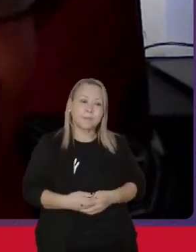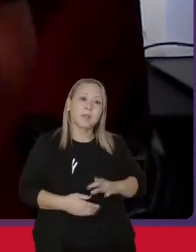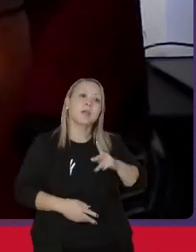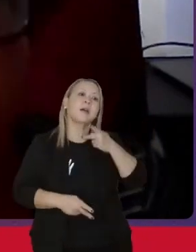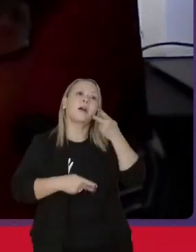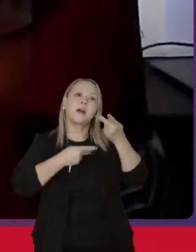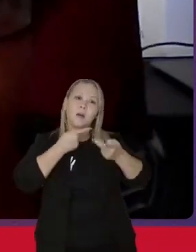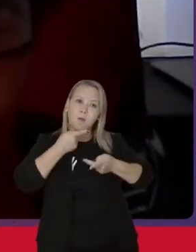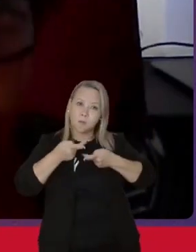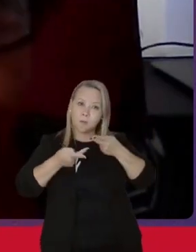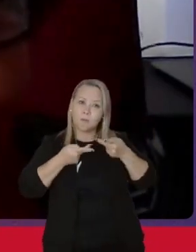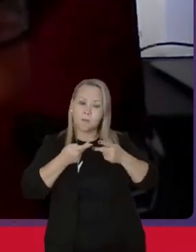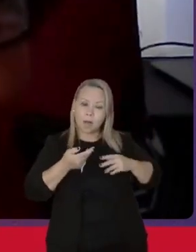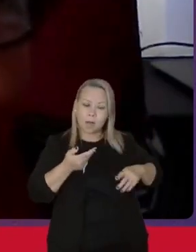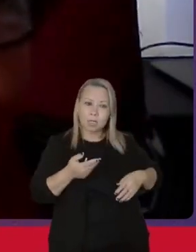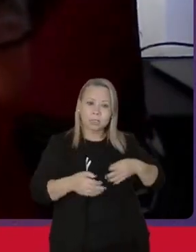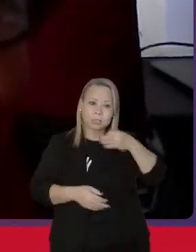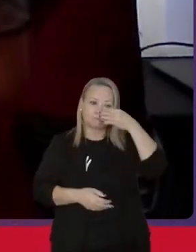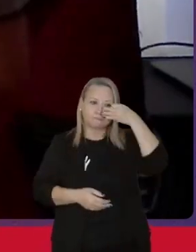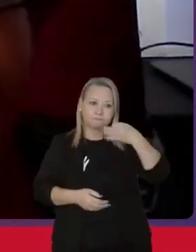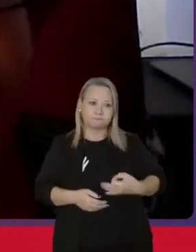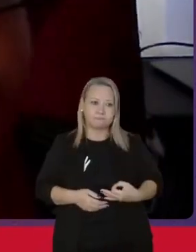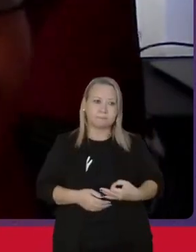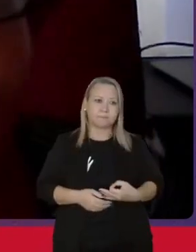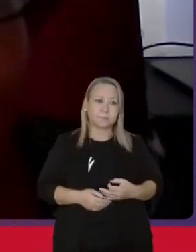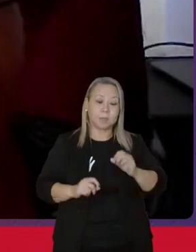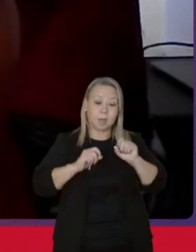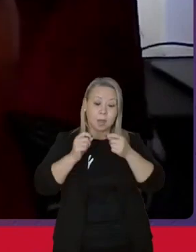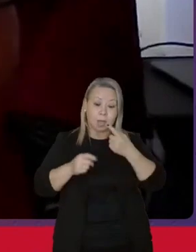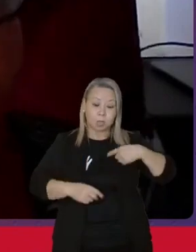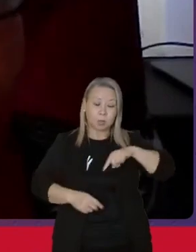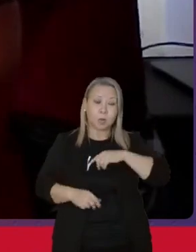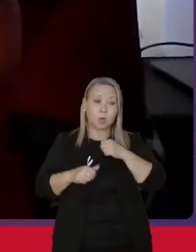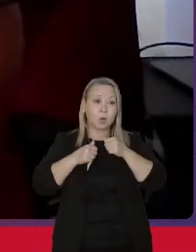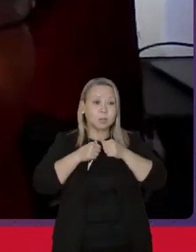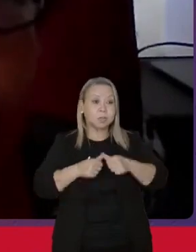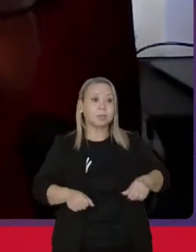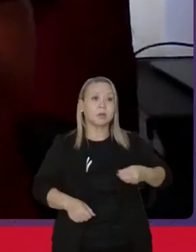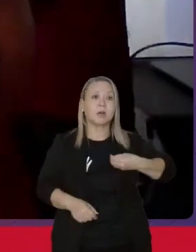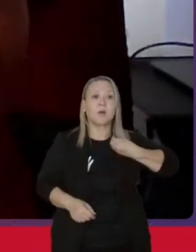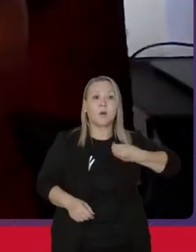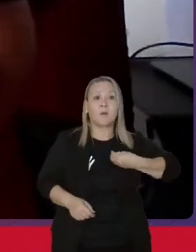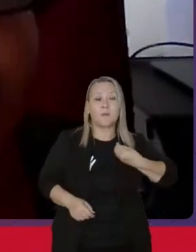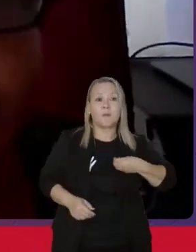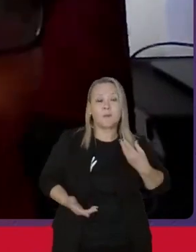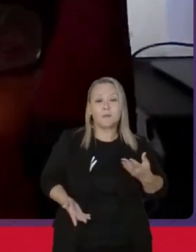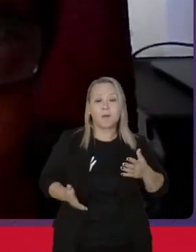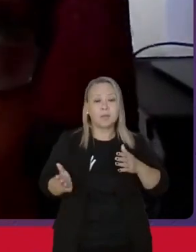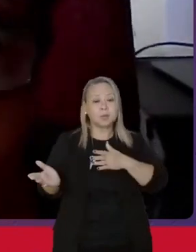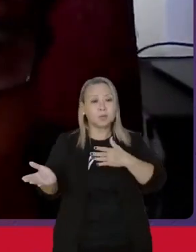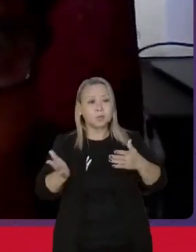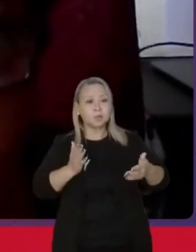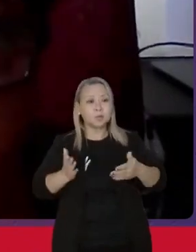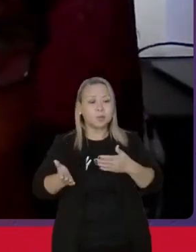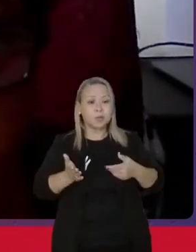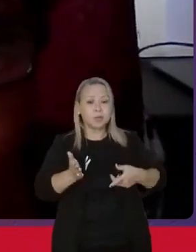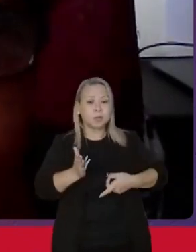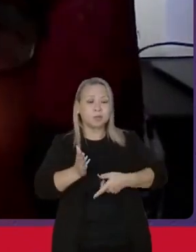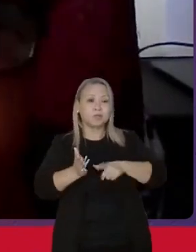falei assertivamente que nós estamos vivendo um período de retrocesso